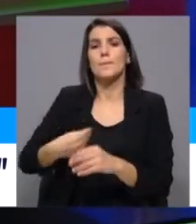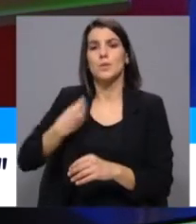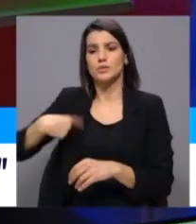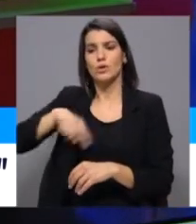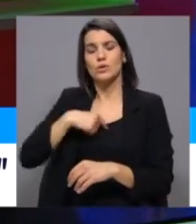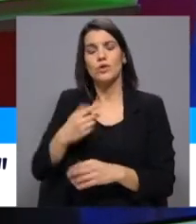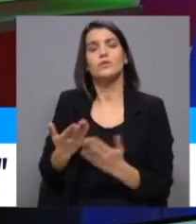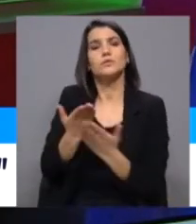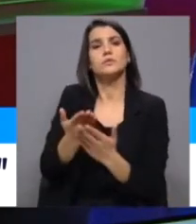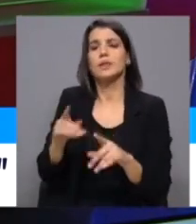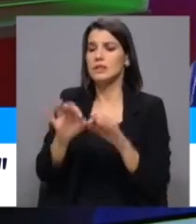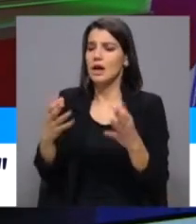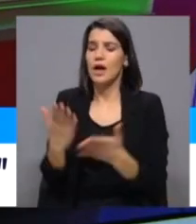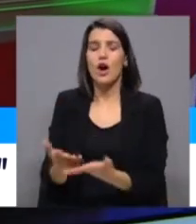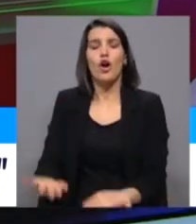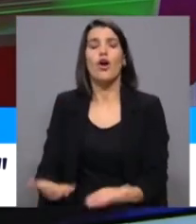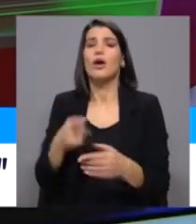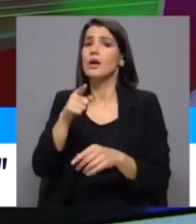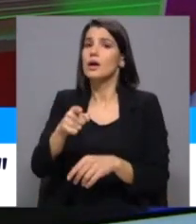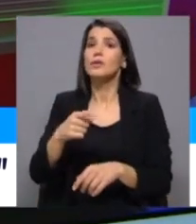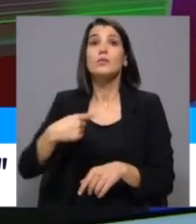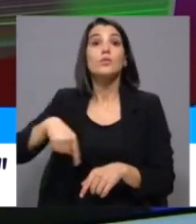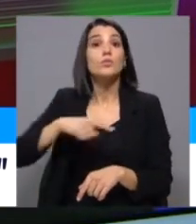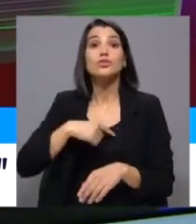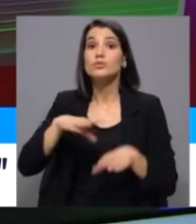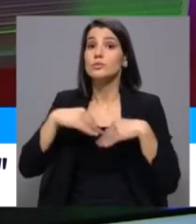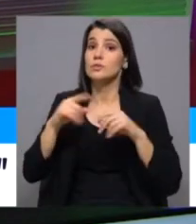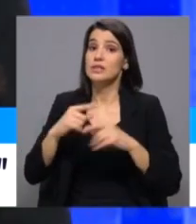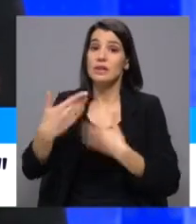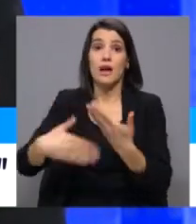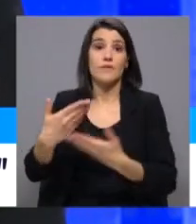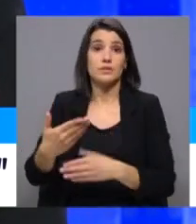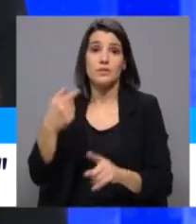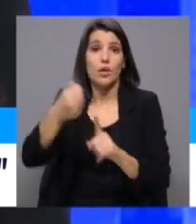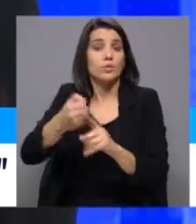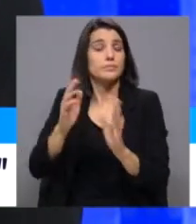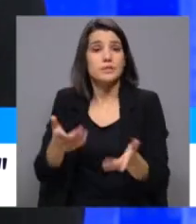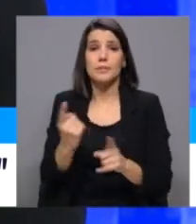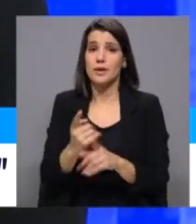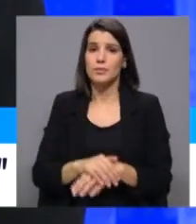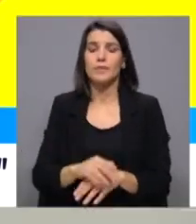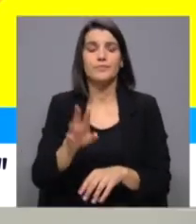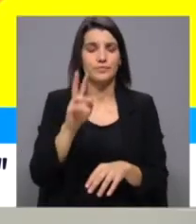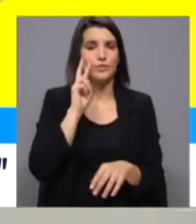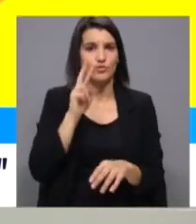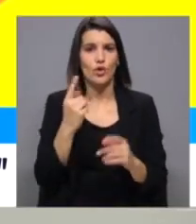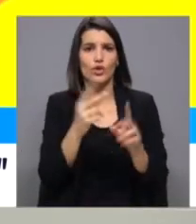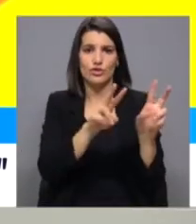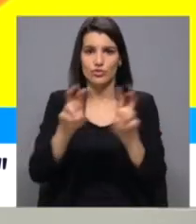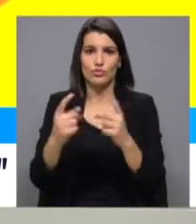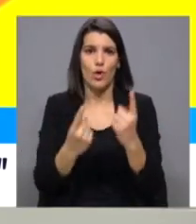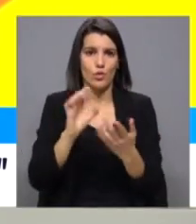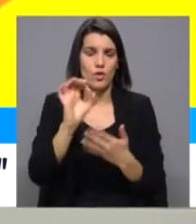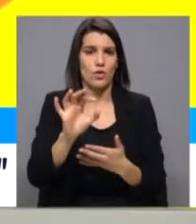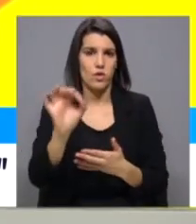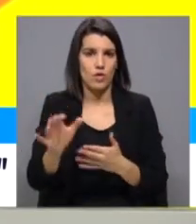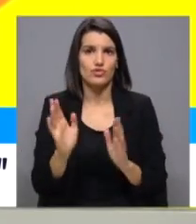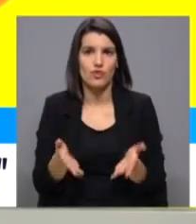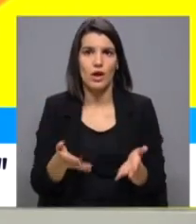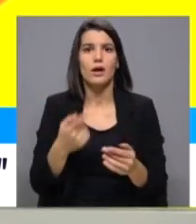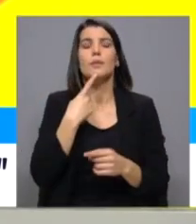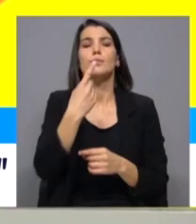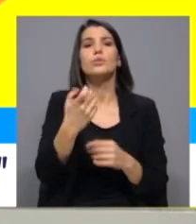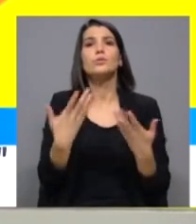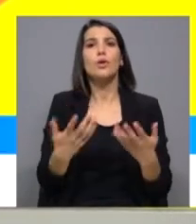mesa, como tem feito até aqui. O que se recusa é deixar de fazer avançar as suas causas. olhar para algumas das questões que já lançaram aqui e pergunto-lhe se as